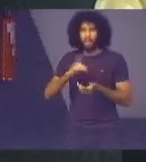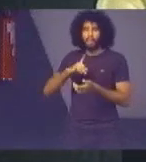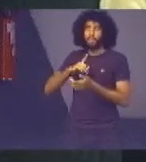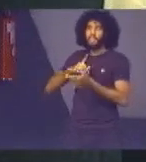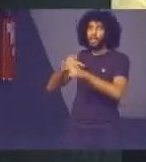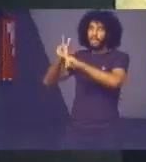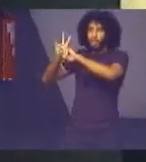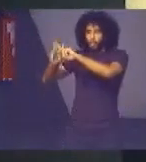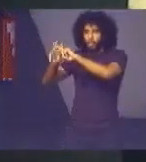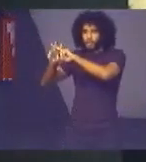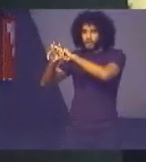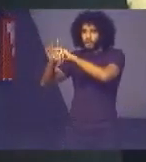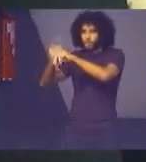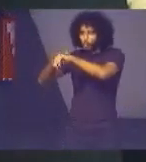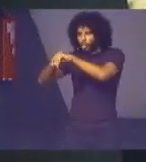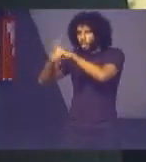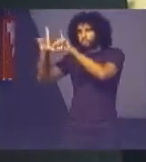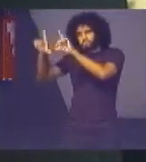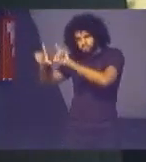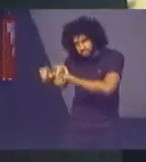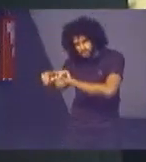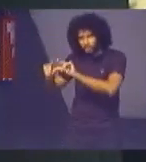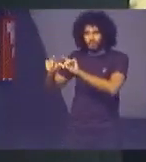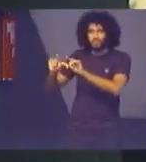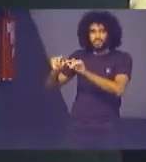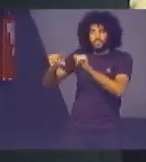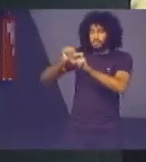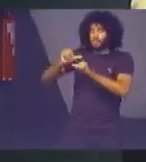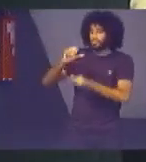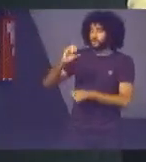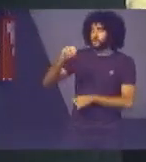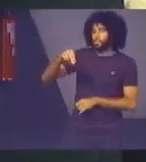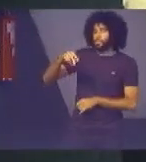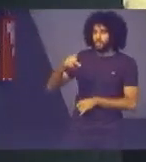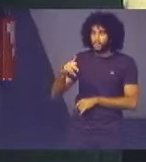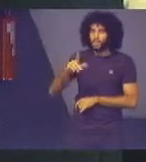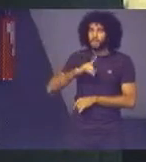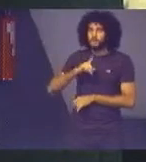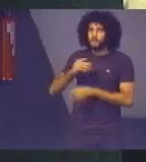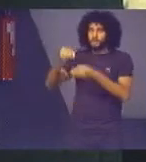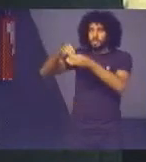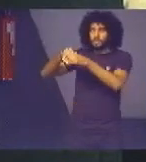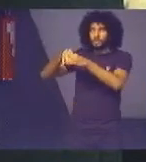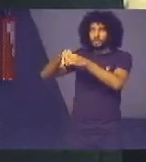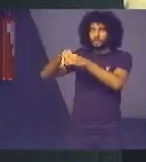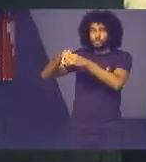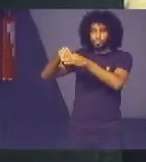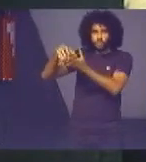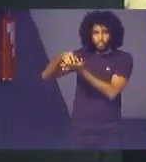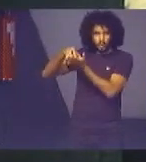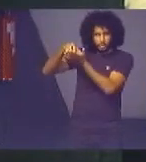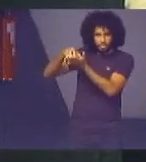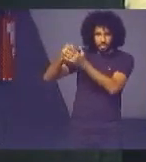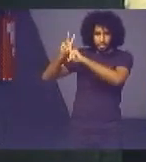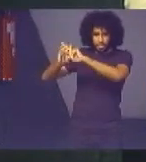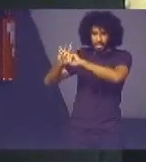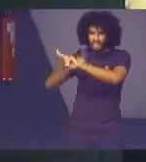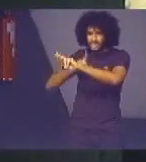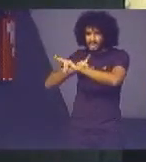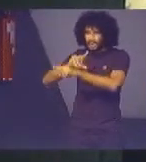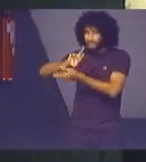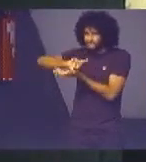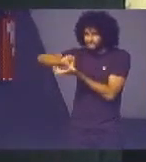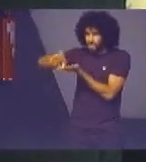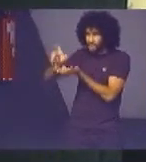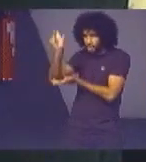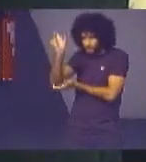atender o CMP que nós tínhamos no complexo médico penal muitos doentes mentais que estavam